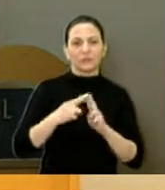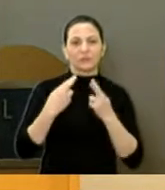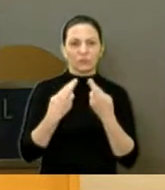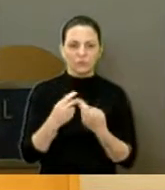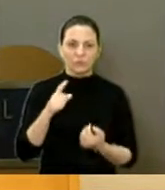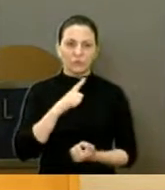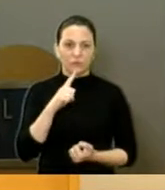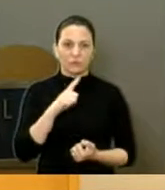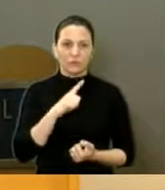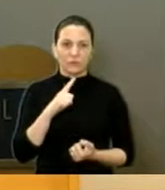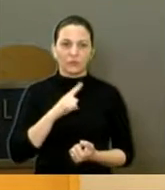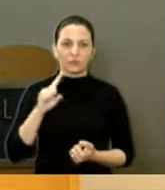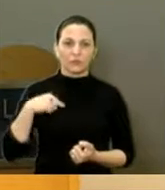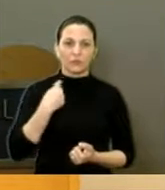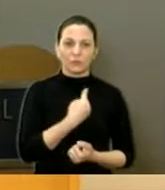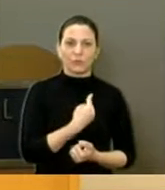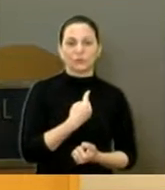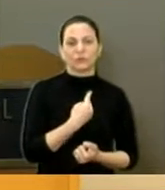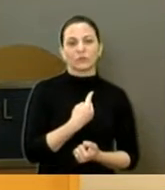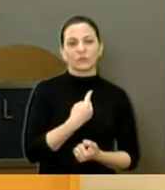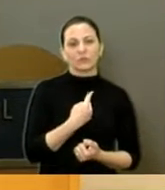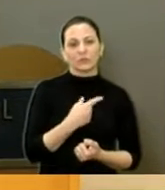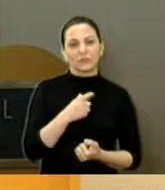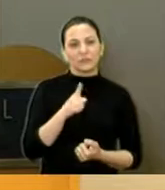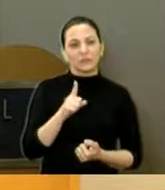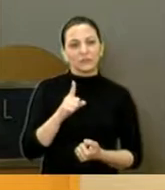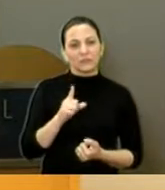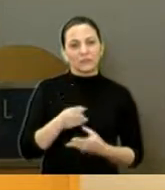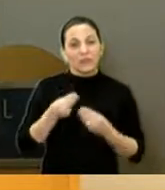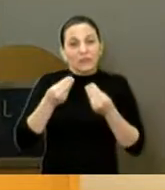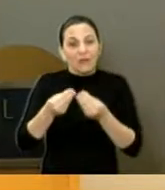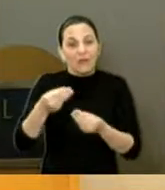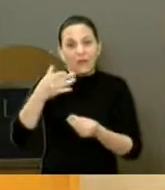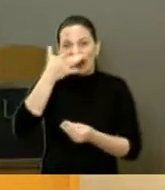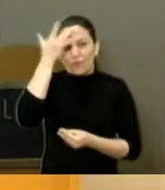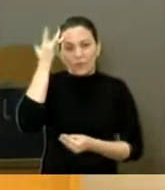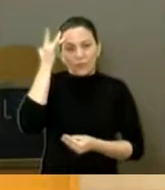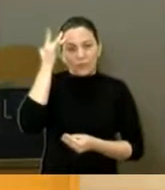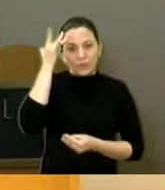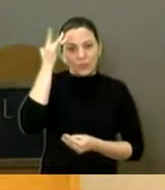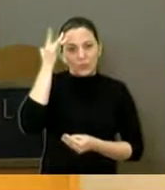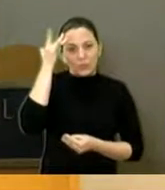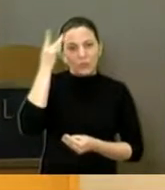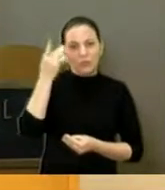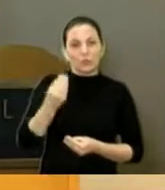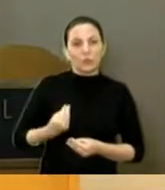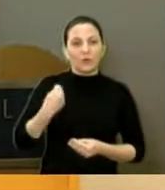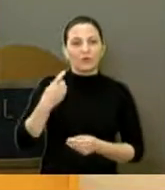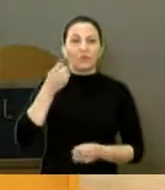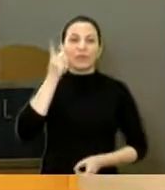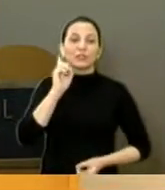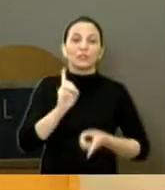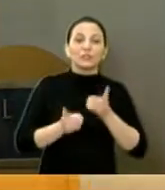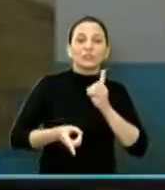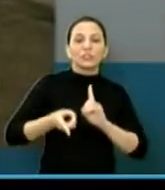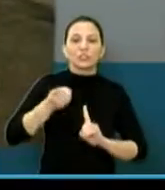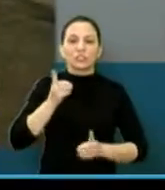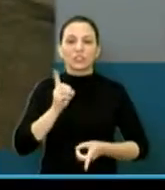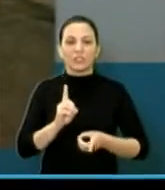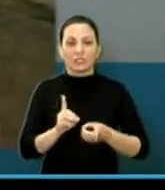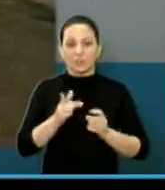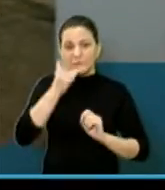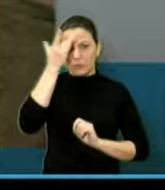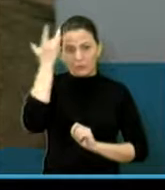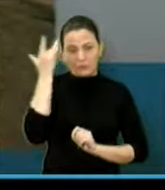para que a gente possa permitir uma vida mais digna desse pessoal, que quem trabalha com isso sabe a dificuldade. Quem tem um